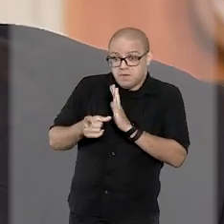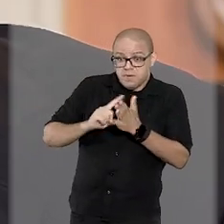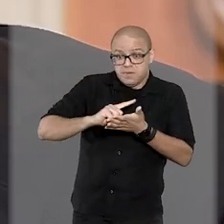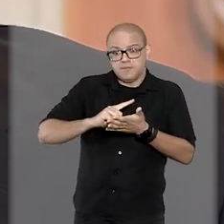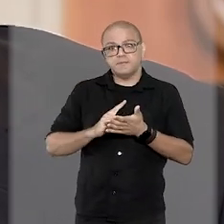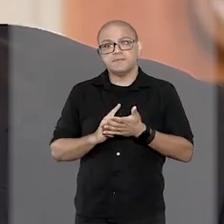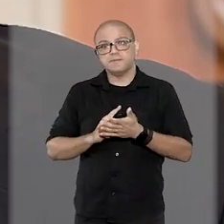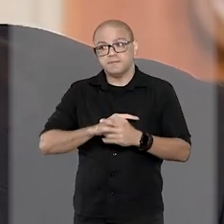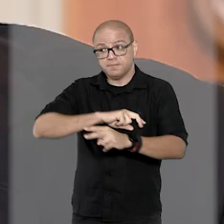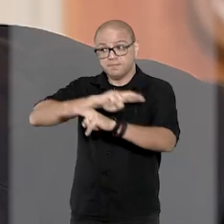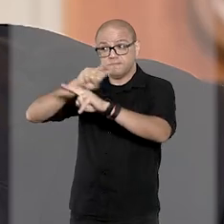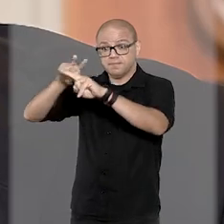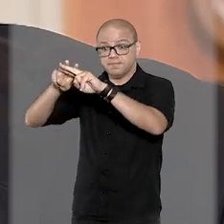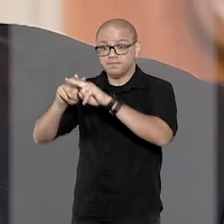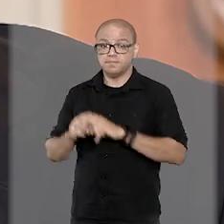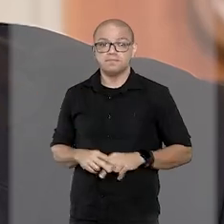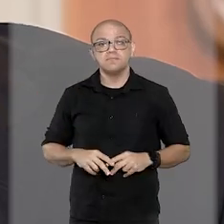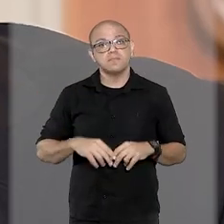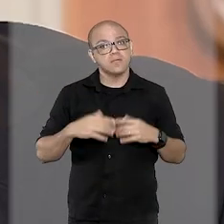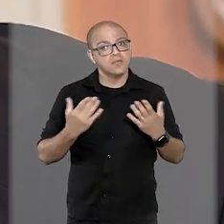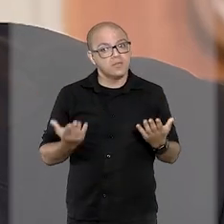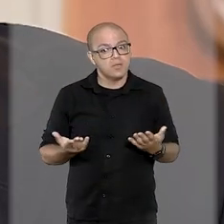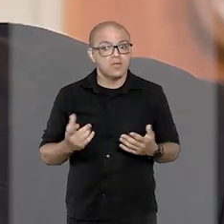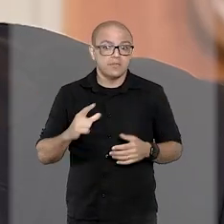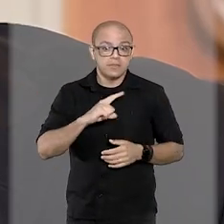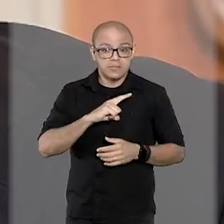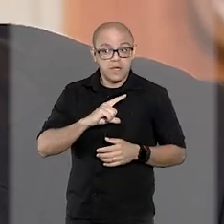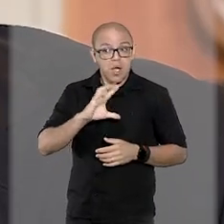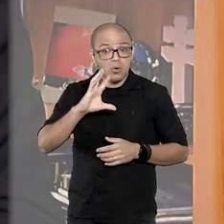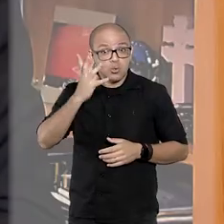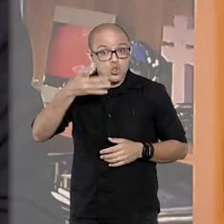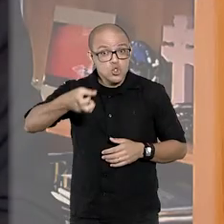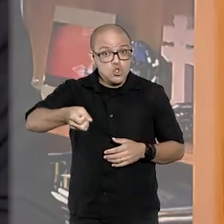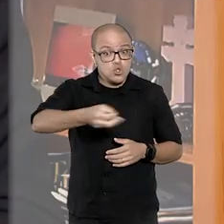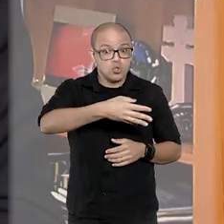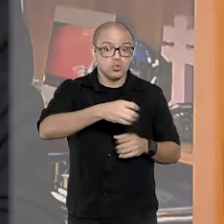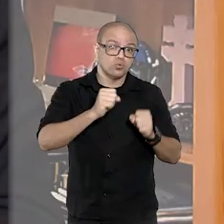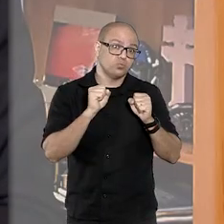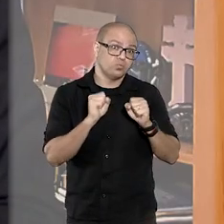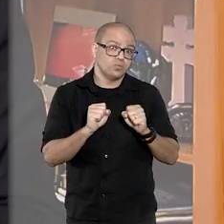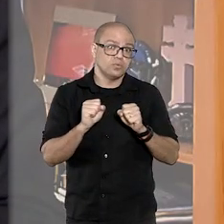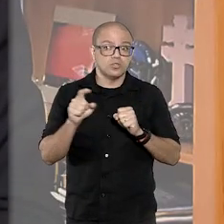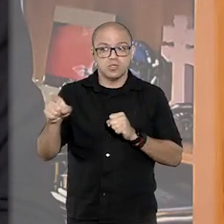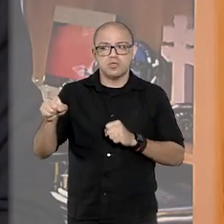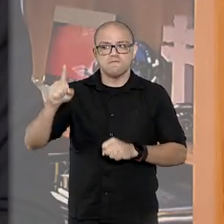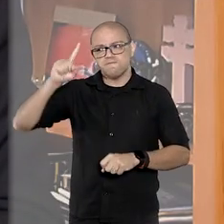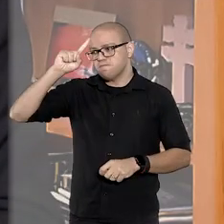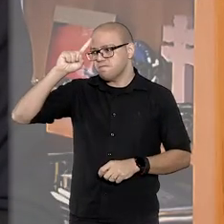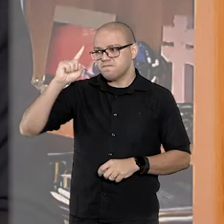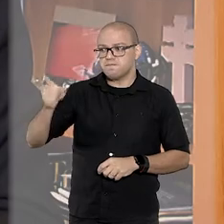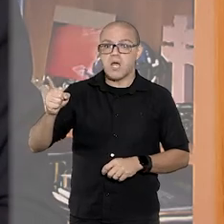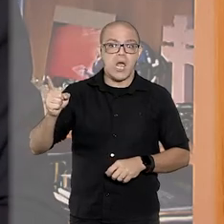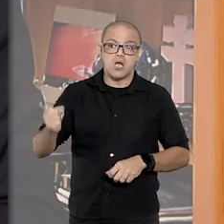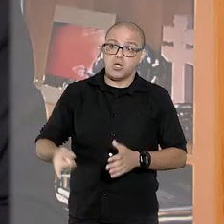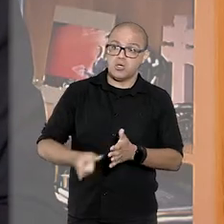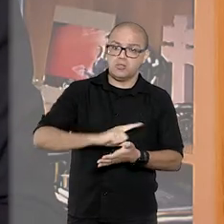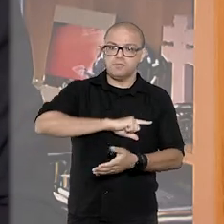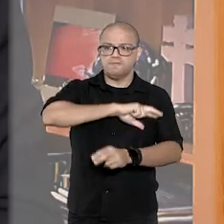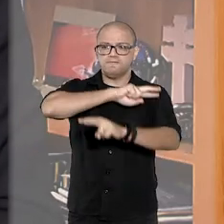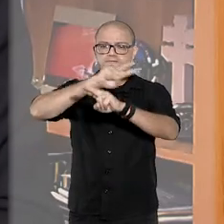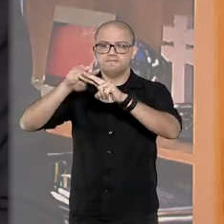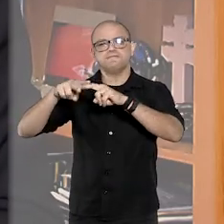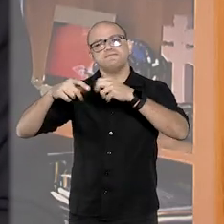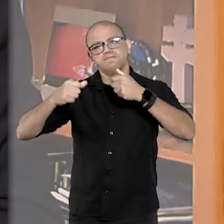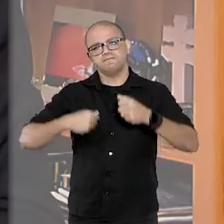trânsito em julgado da condenação caso surgisse fato novo que justificasse a decretação da prisão preventiva, como